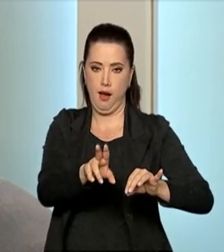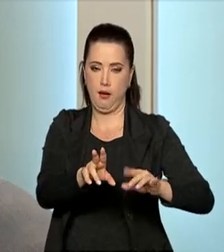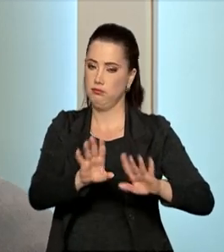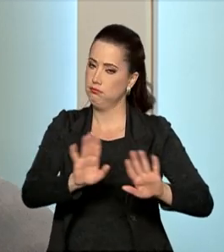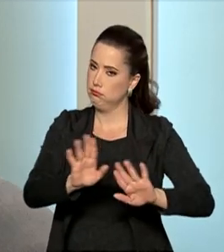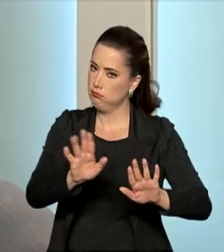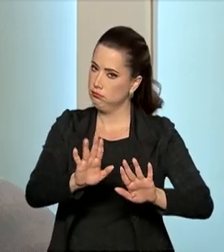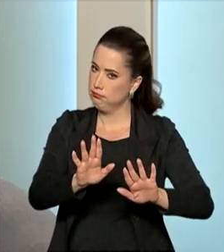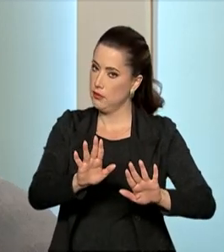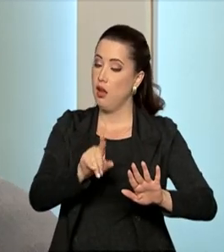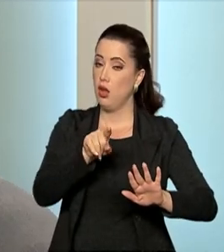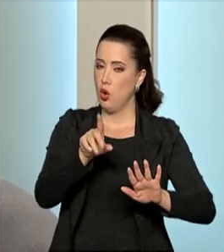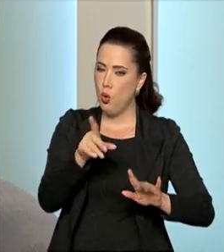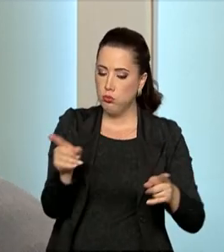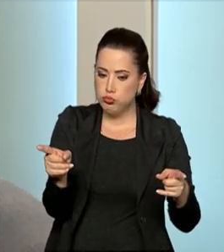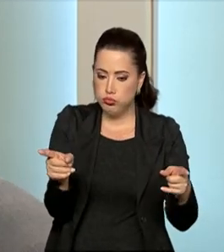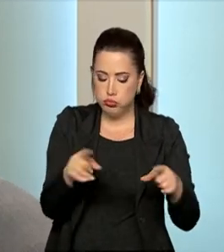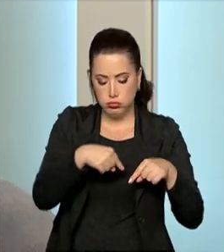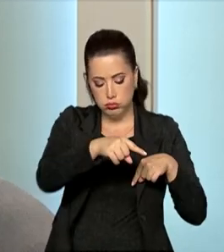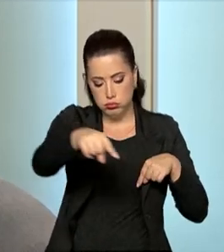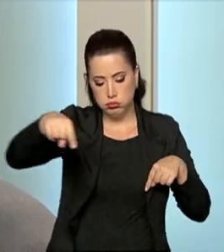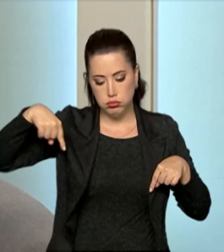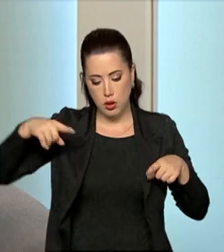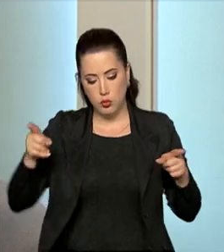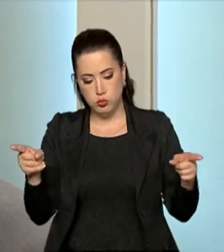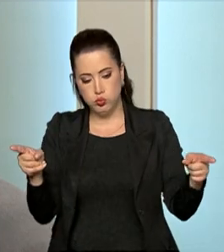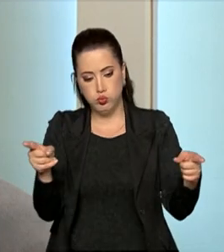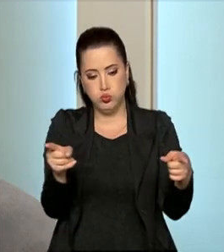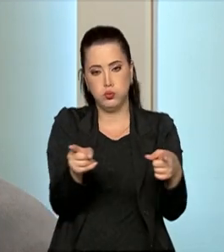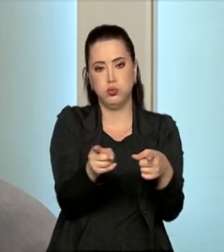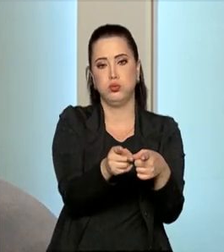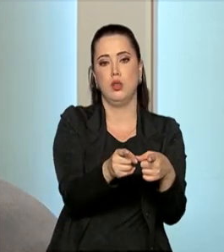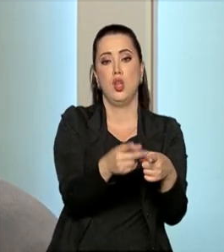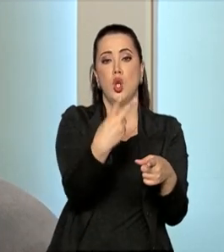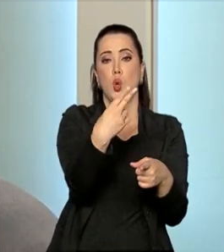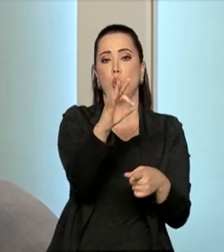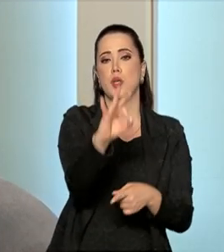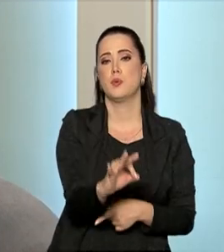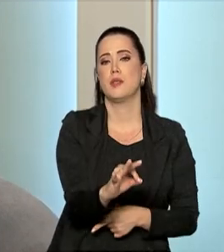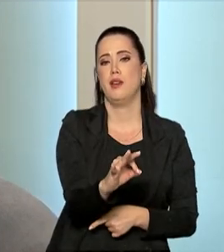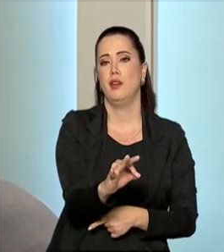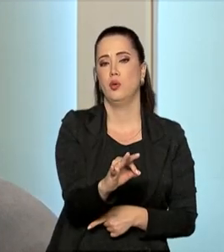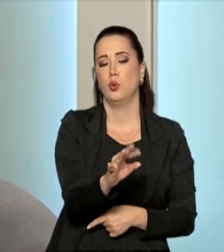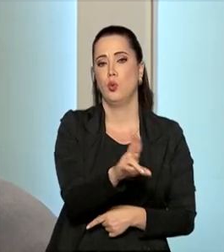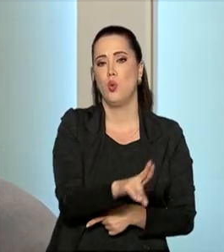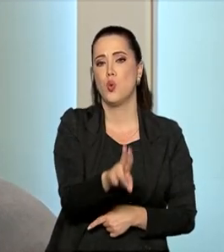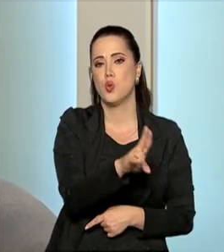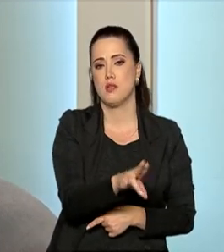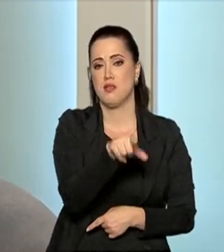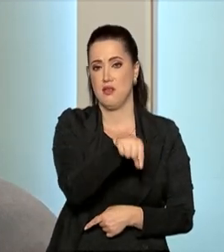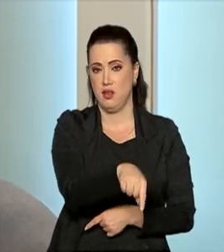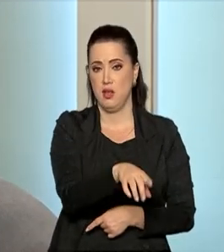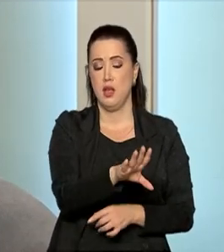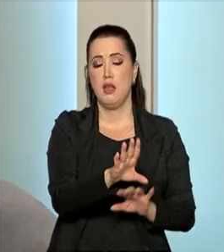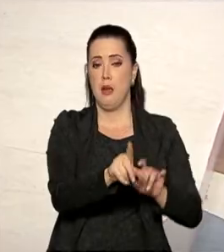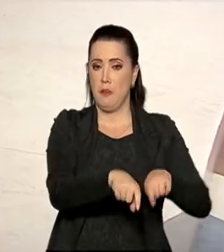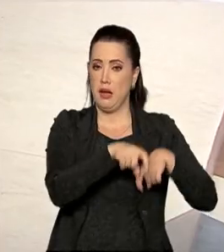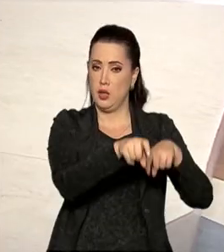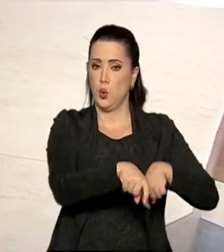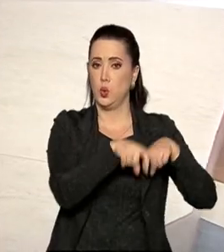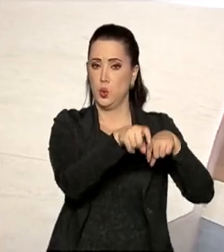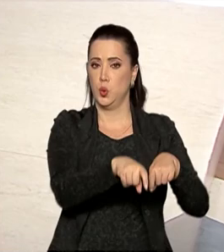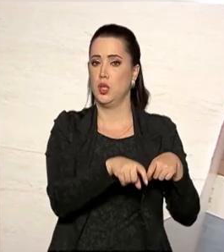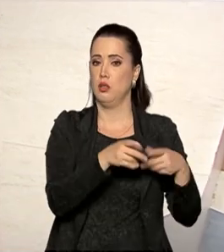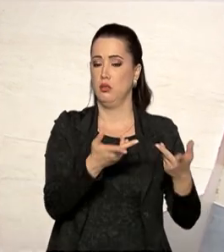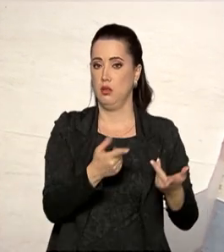atividade econômica. De modo que eu tenho, por exemplo, lá nos parecis, além de 2% do território de produção da atividade